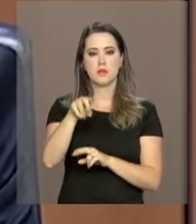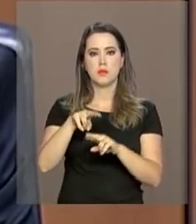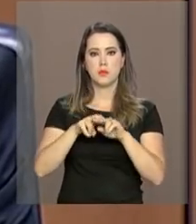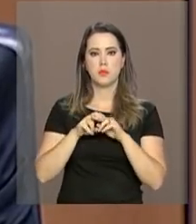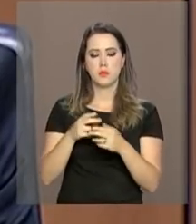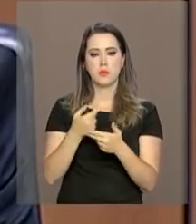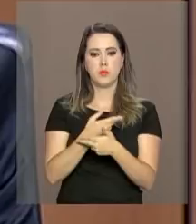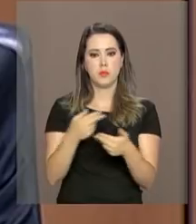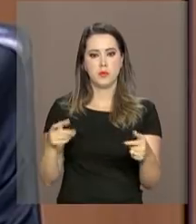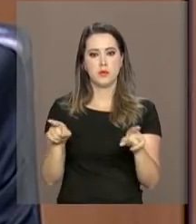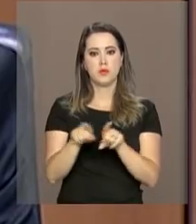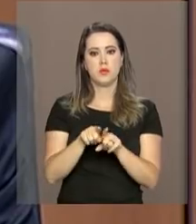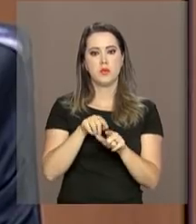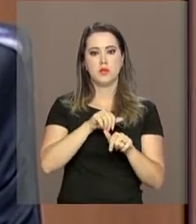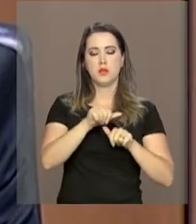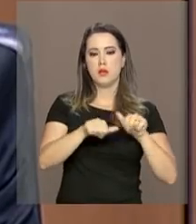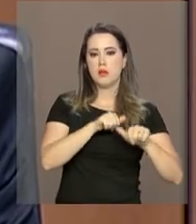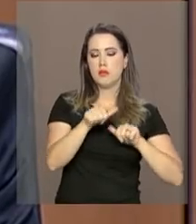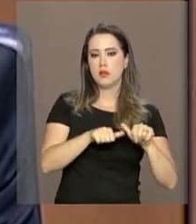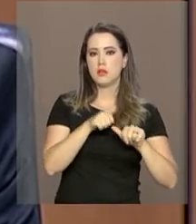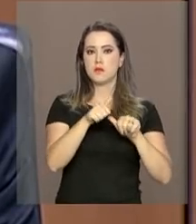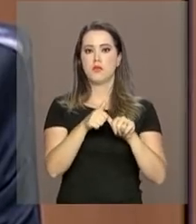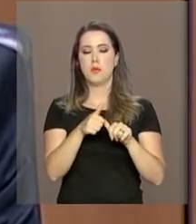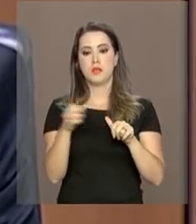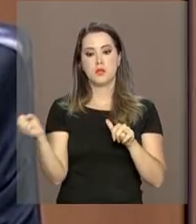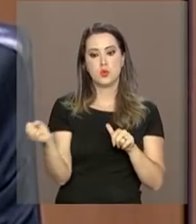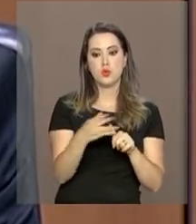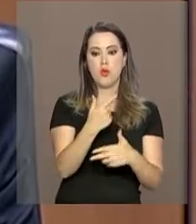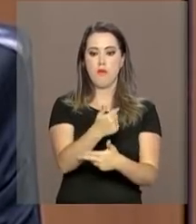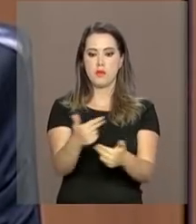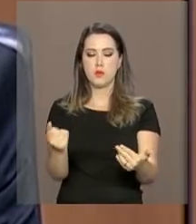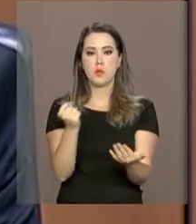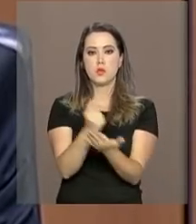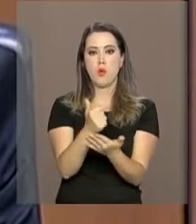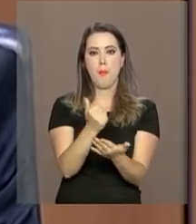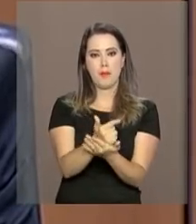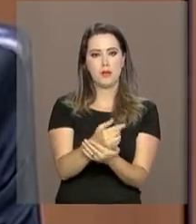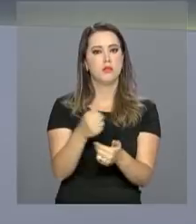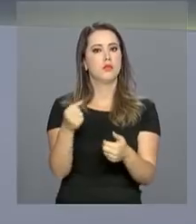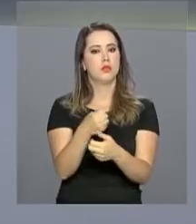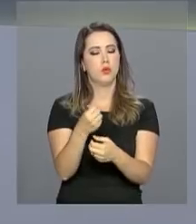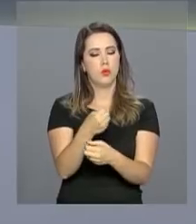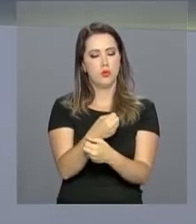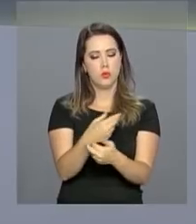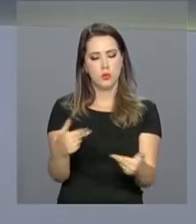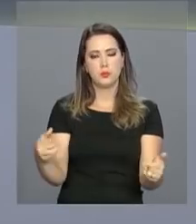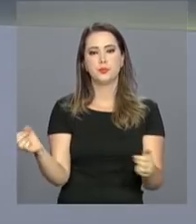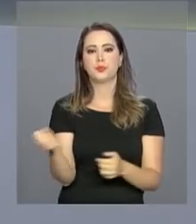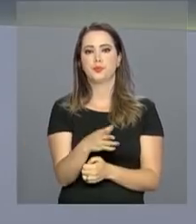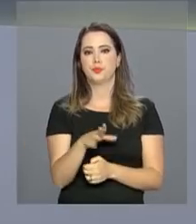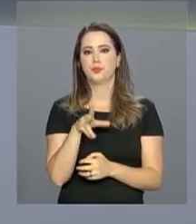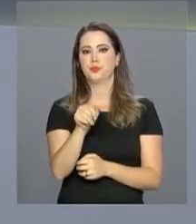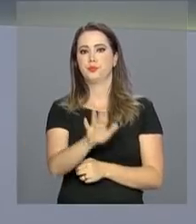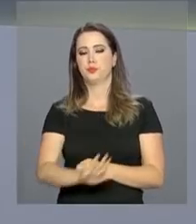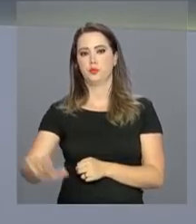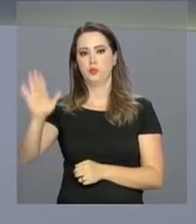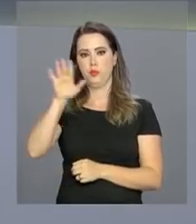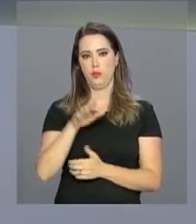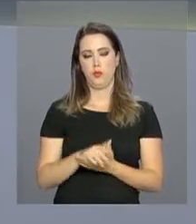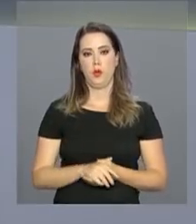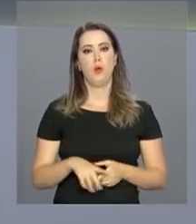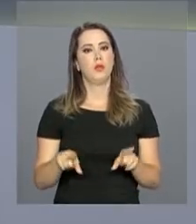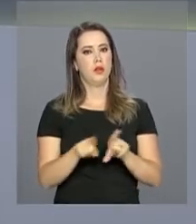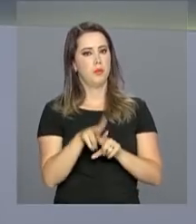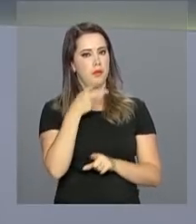equipamento, o reequipamento de todas as delegacias de homicídios no Brasil. E o ministro falou também sobre a